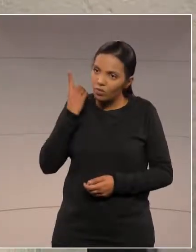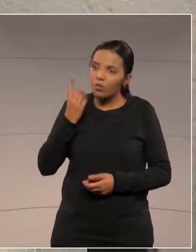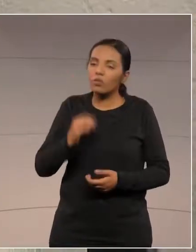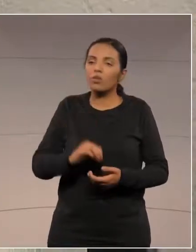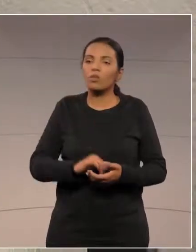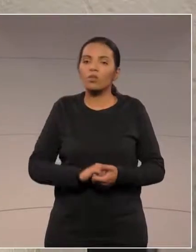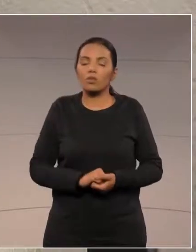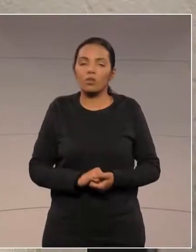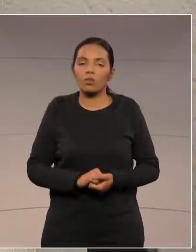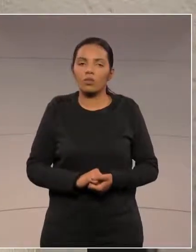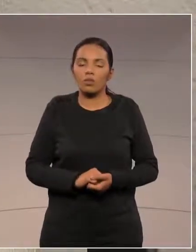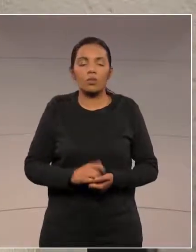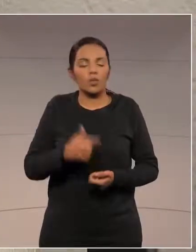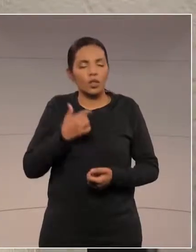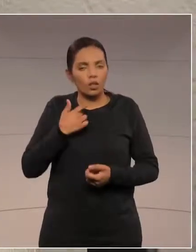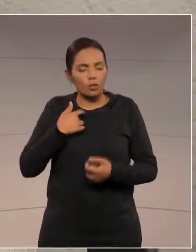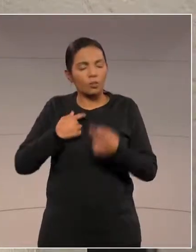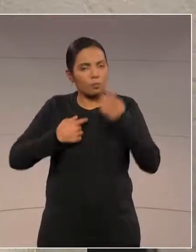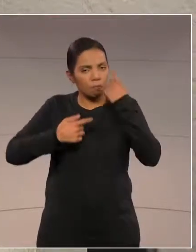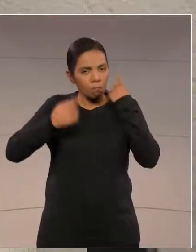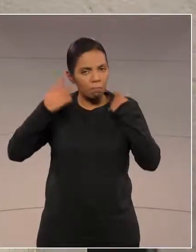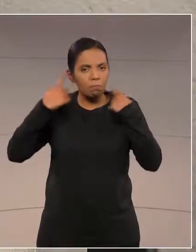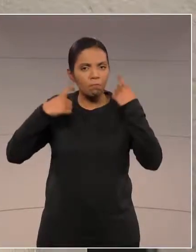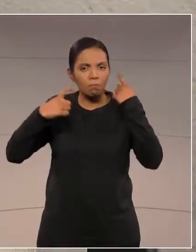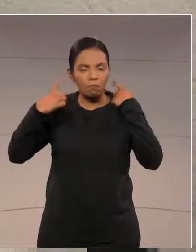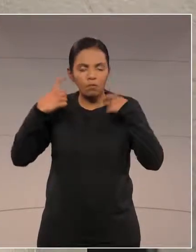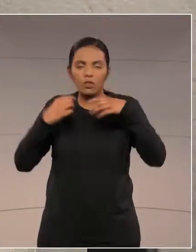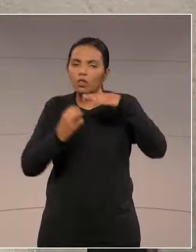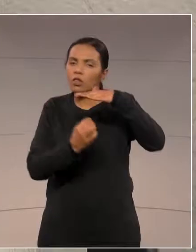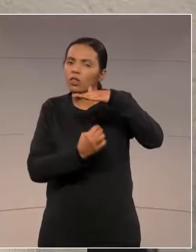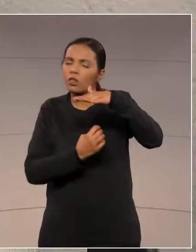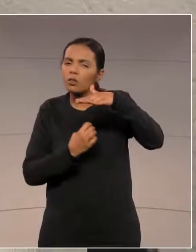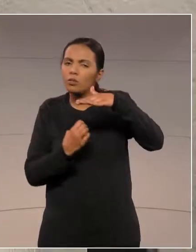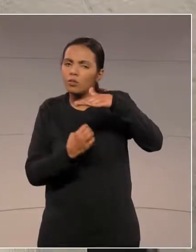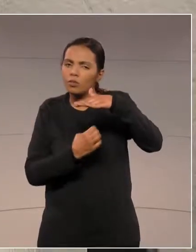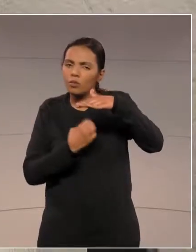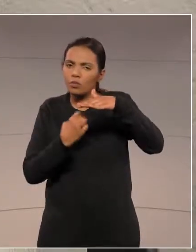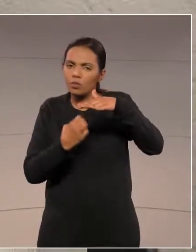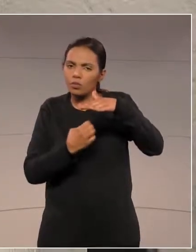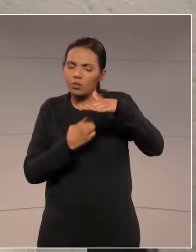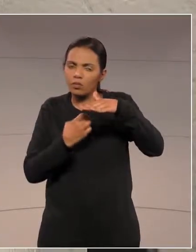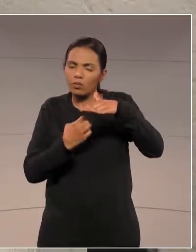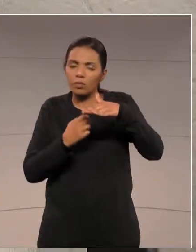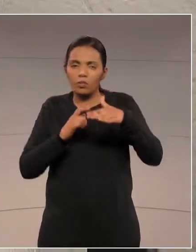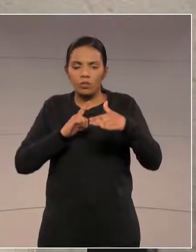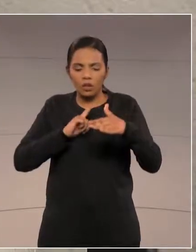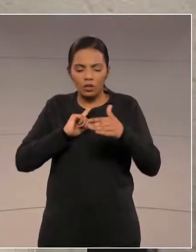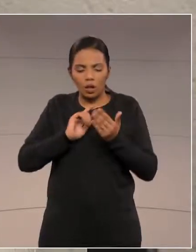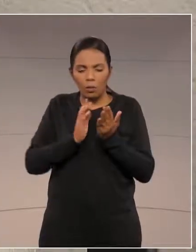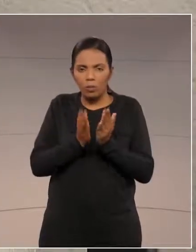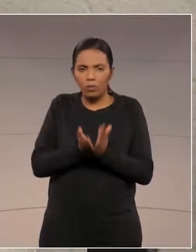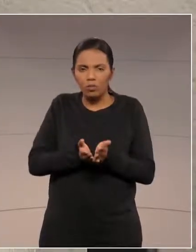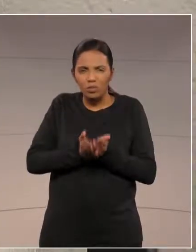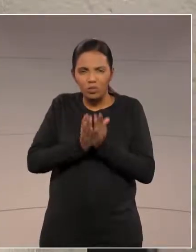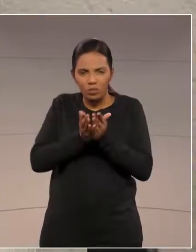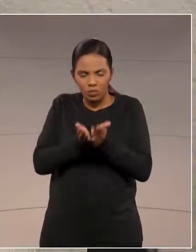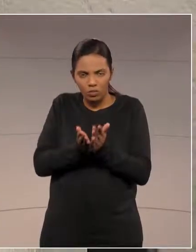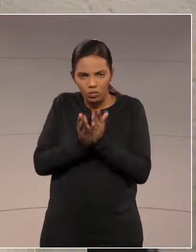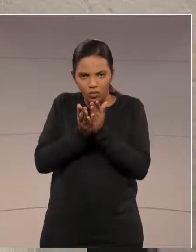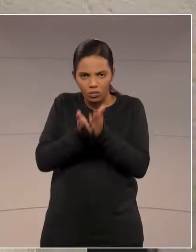há uma preocupação com a empresa que toca a balsa, que explora a balsa